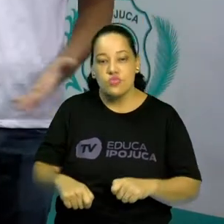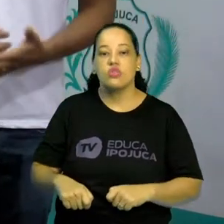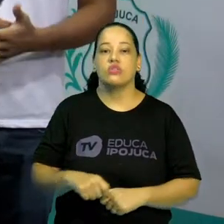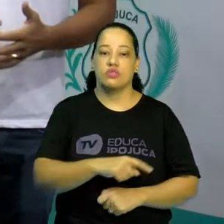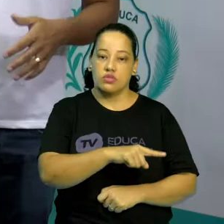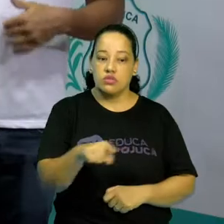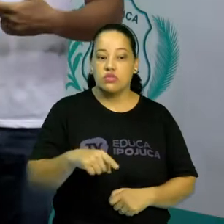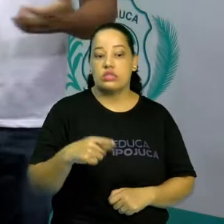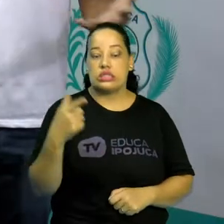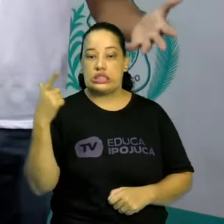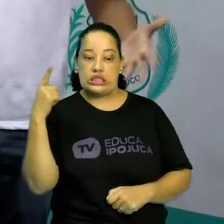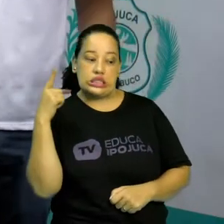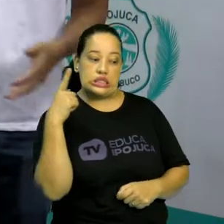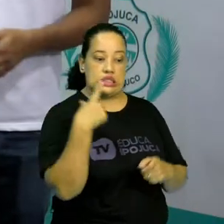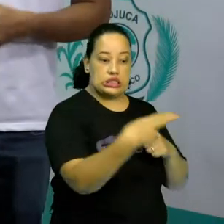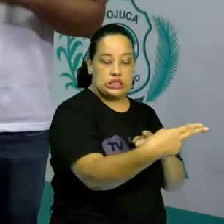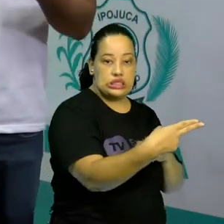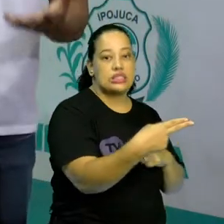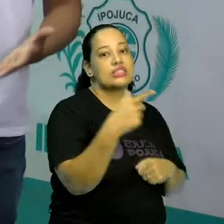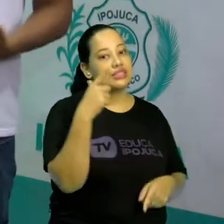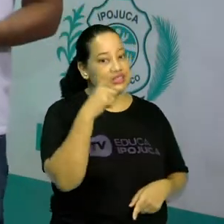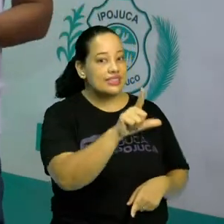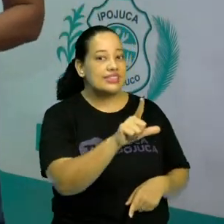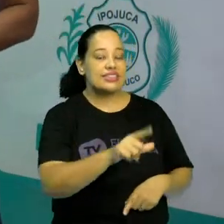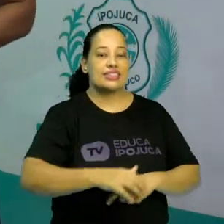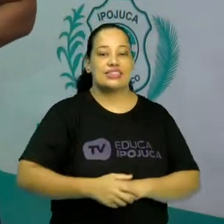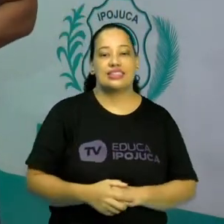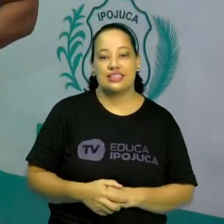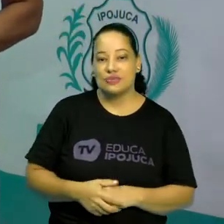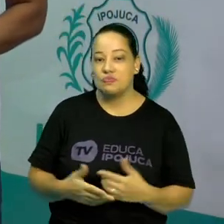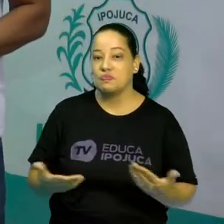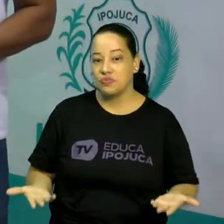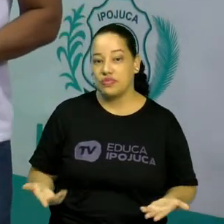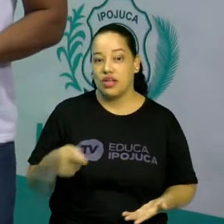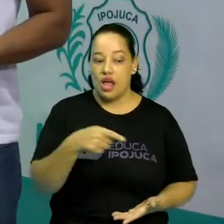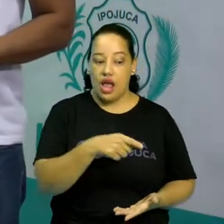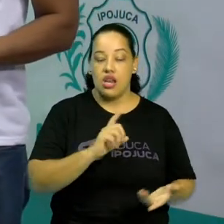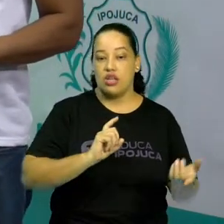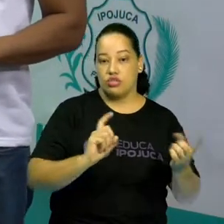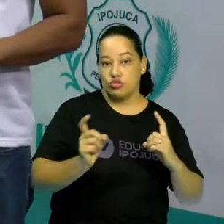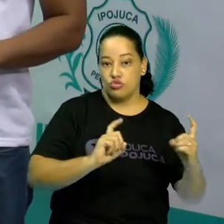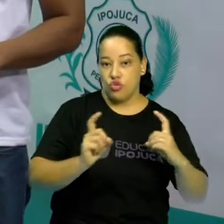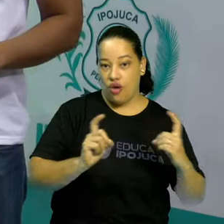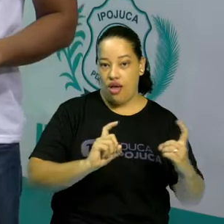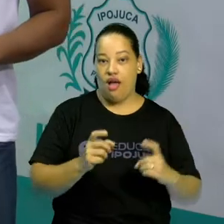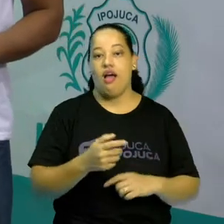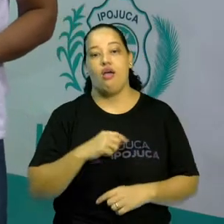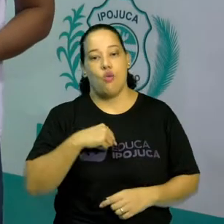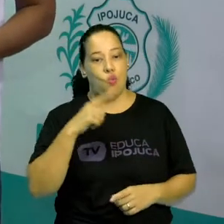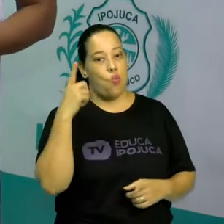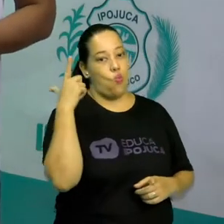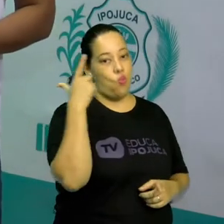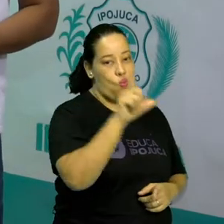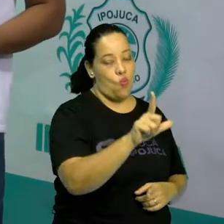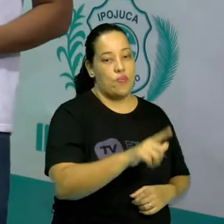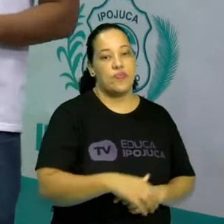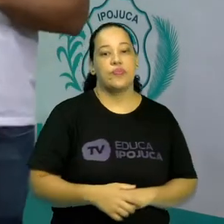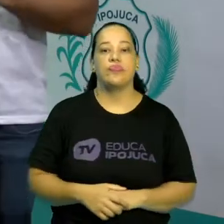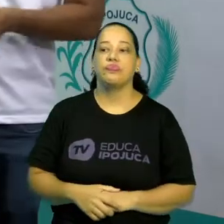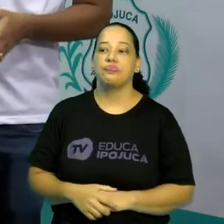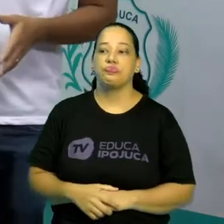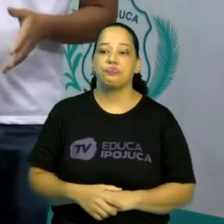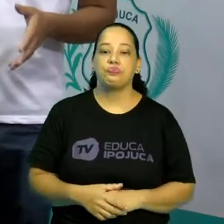oponentes, seu adversário, né? A pessoa que está ali naquele momento jogando com você. Bom,